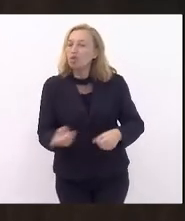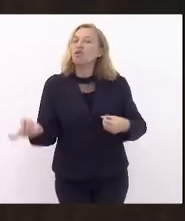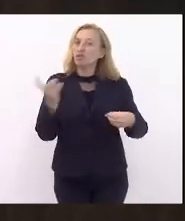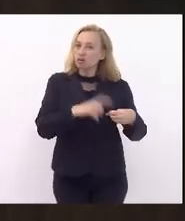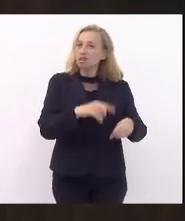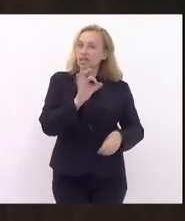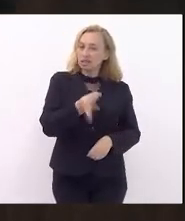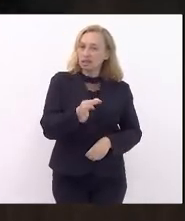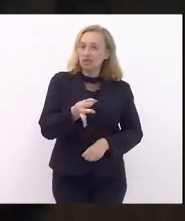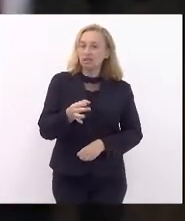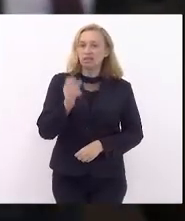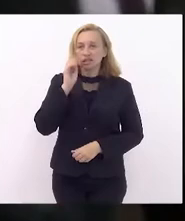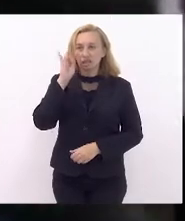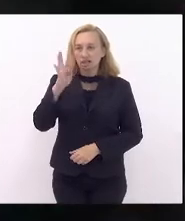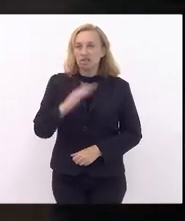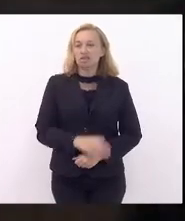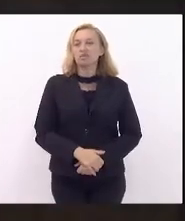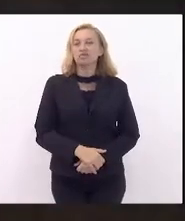trilha, eu tenho esperança.